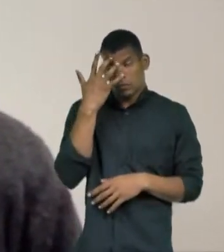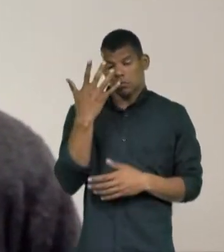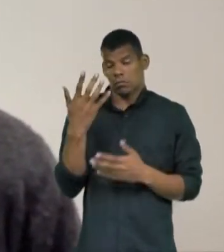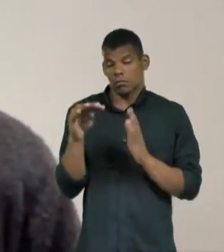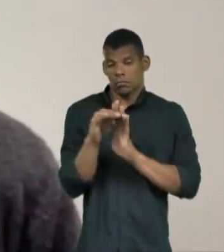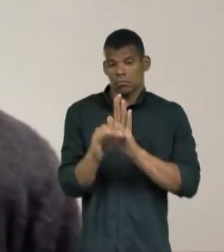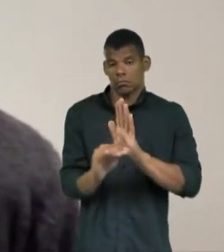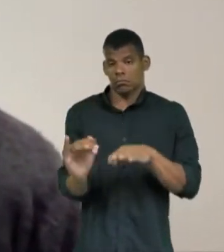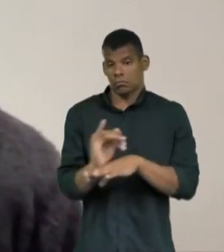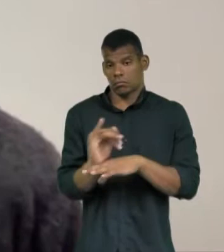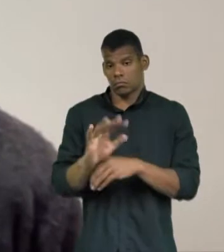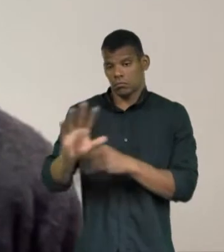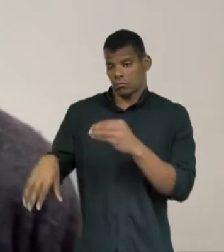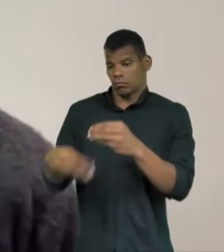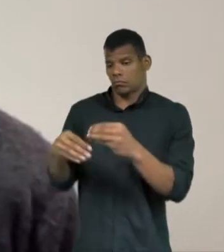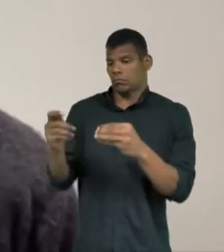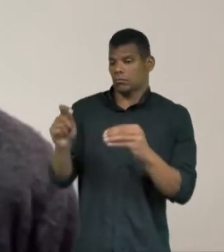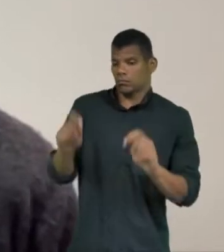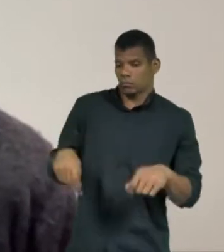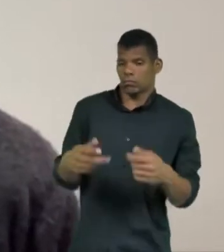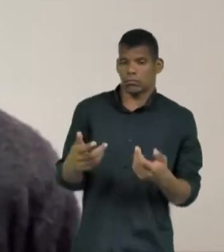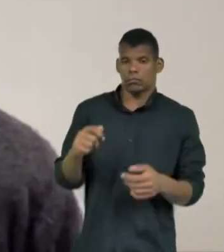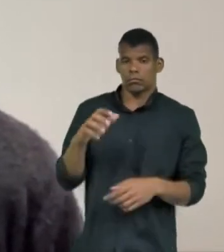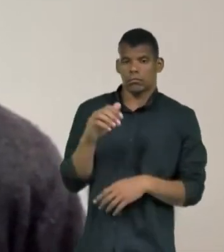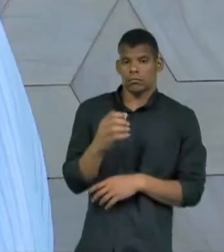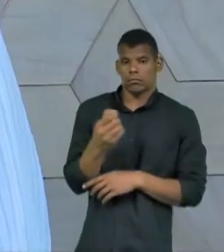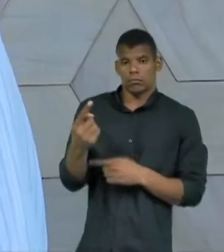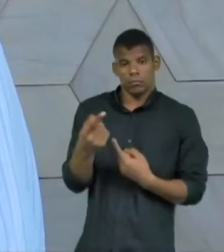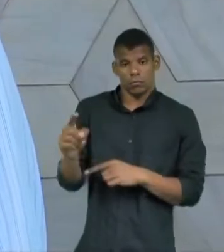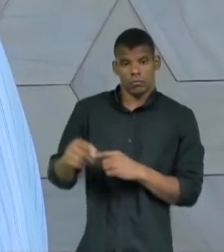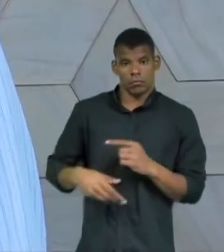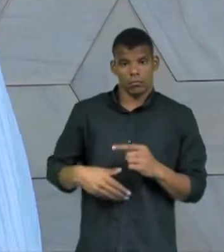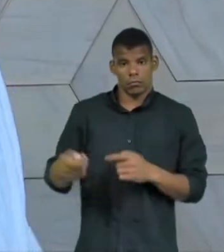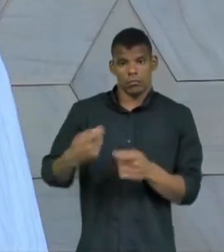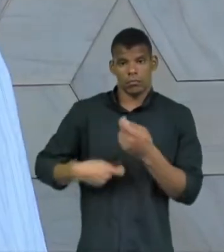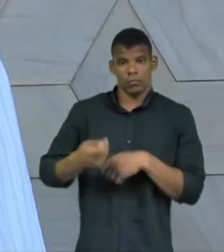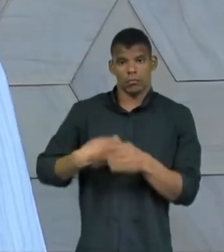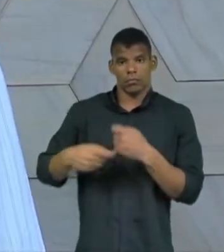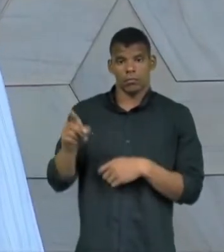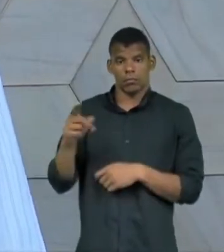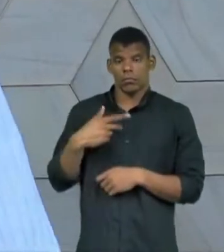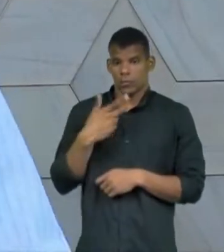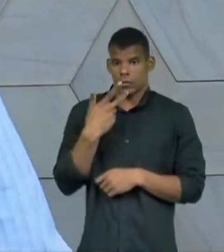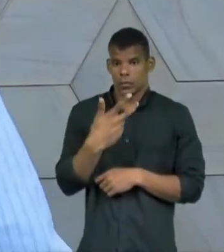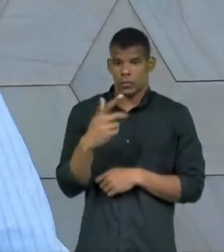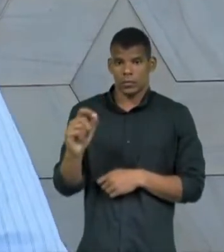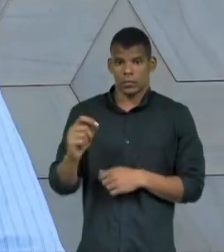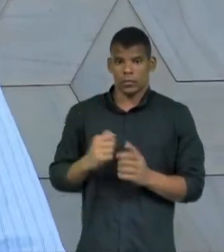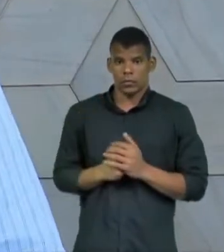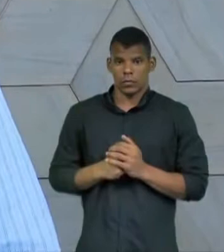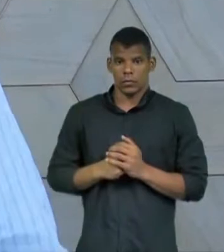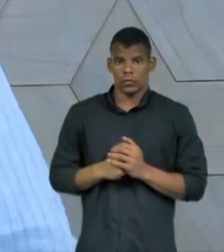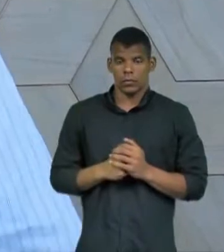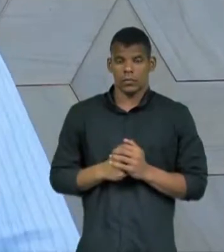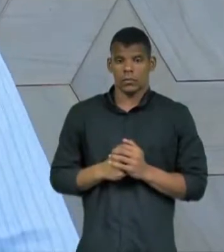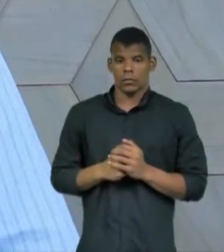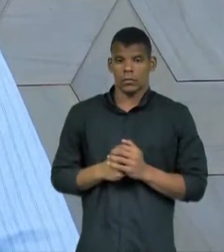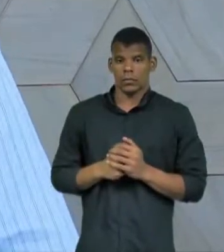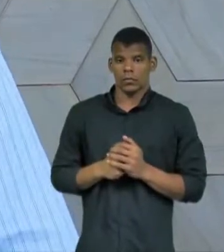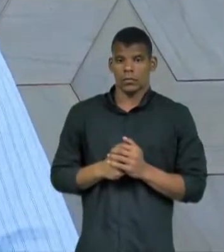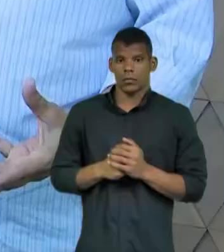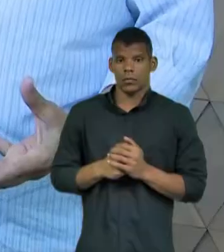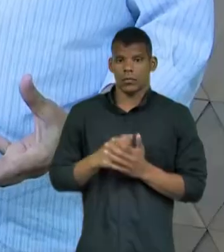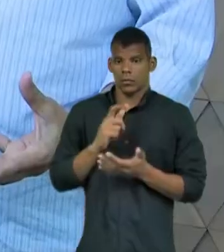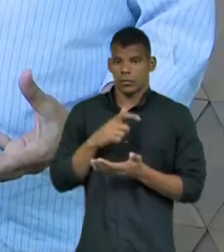complementares às ações relacionadas ao combate à fome. Este economista diz que aumentar os impostos de grandes